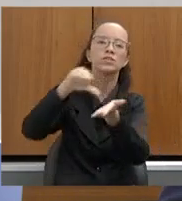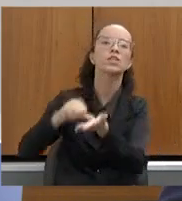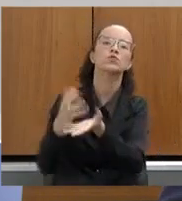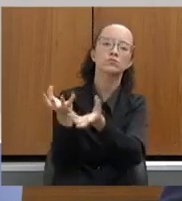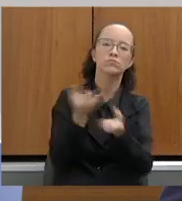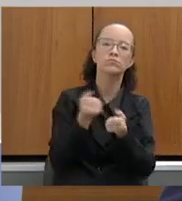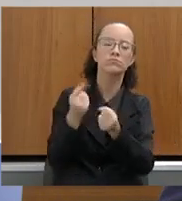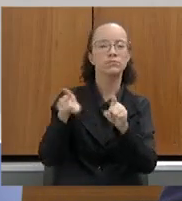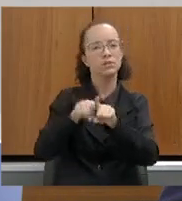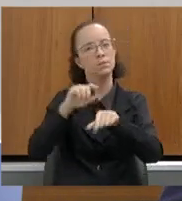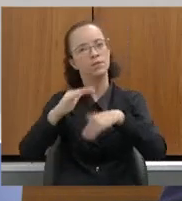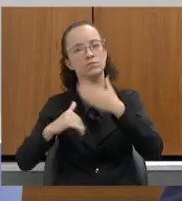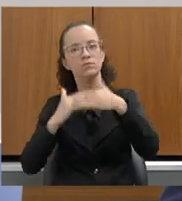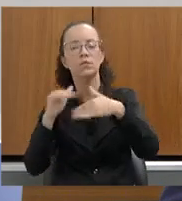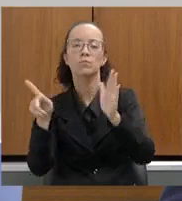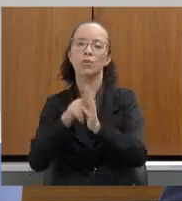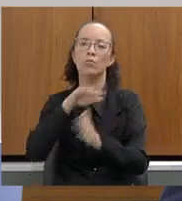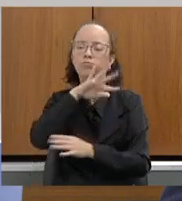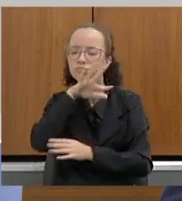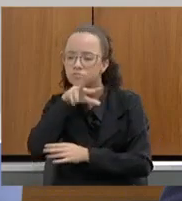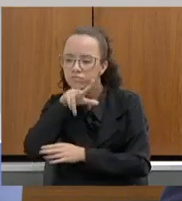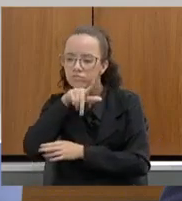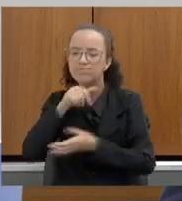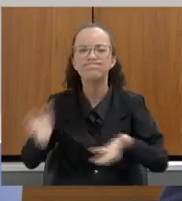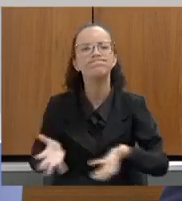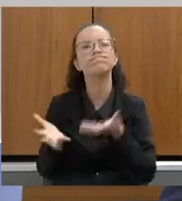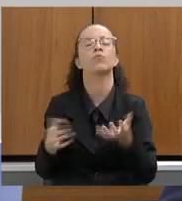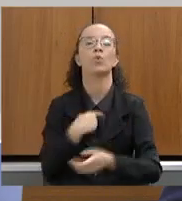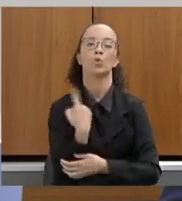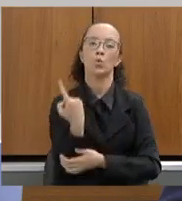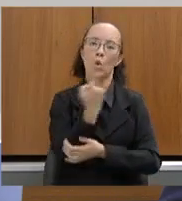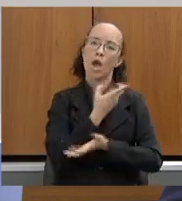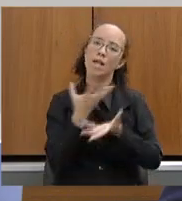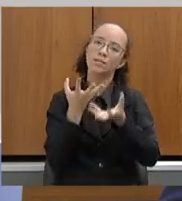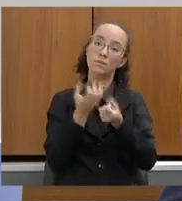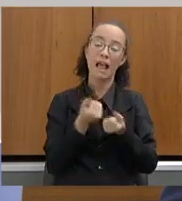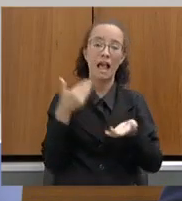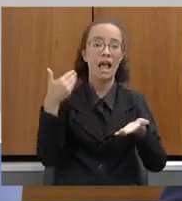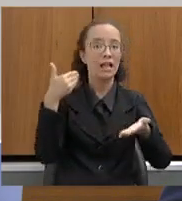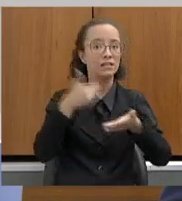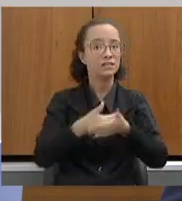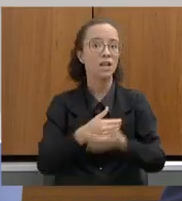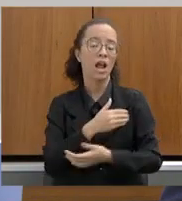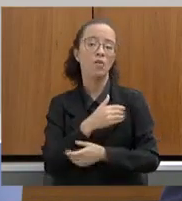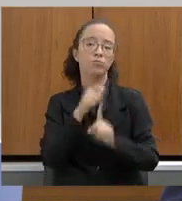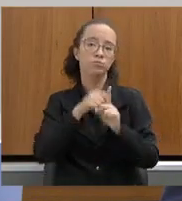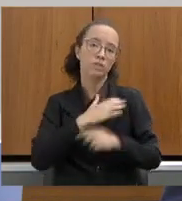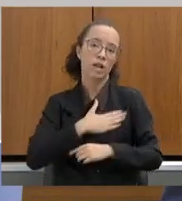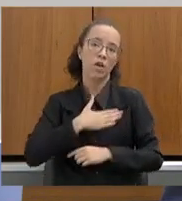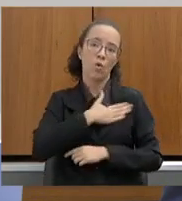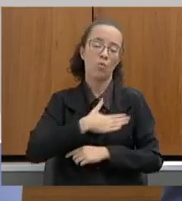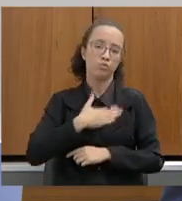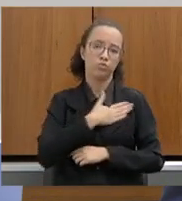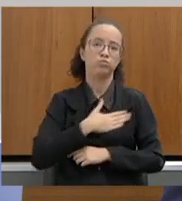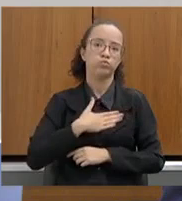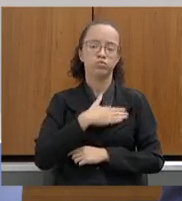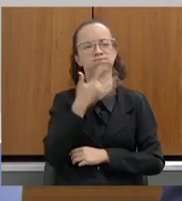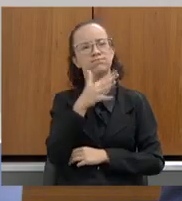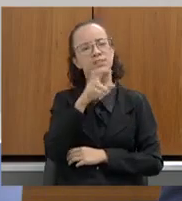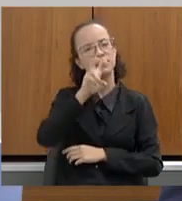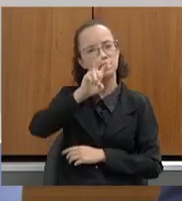e reabilitação de animais silvestres. Nós recebemos, até agosto de 2022, 5